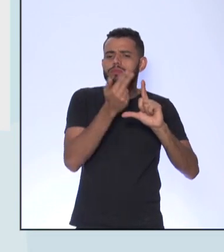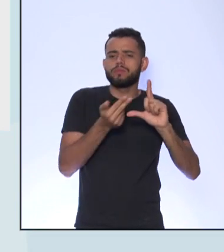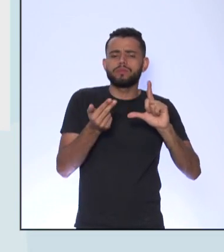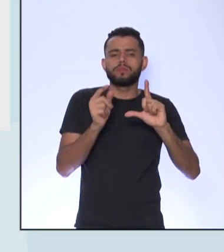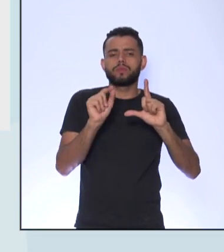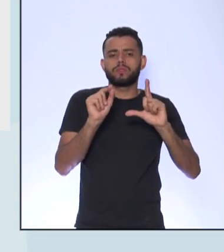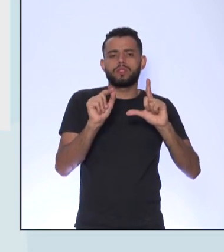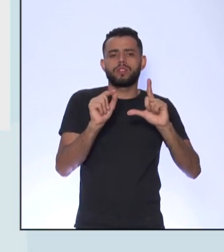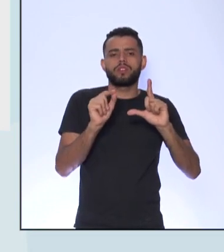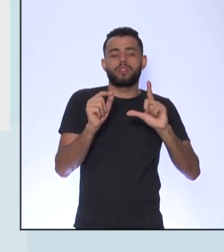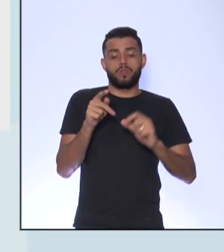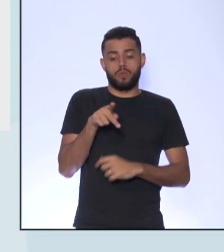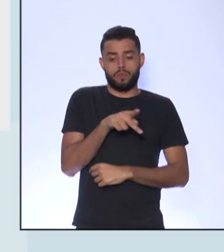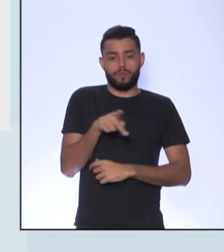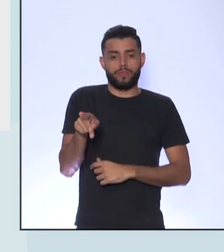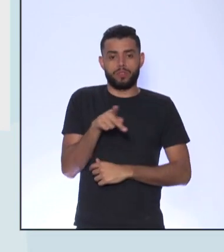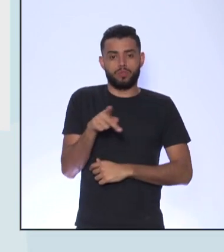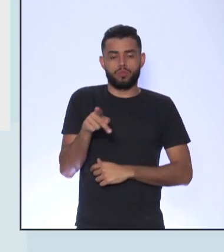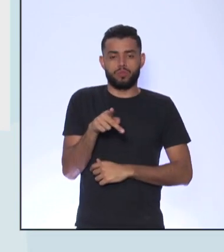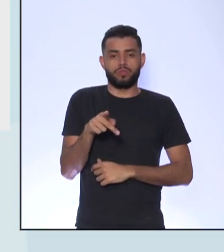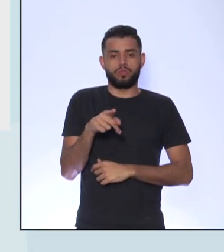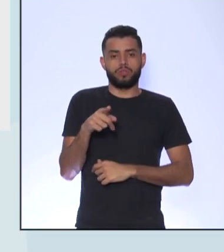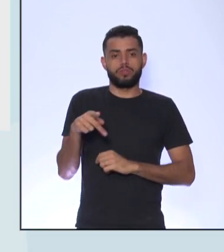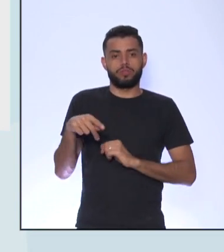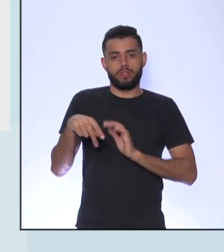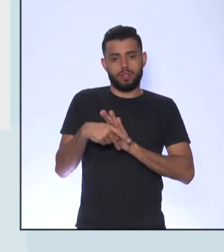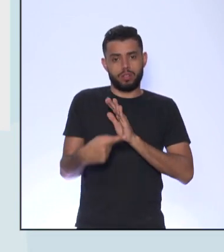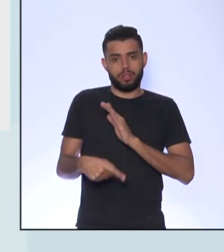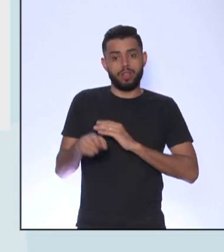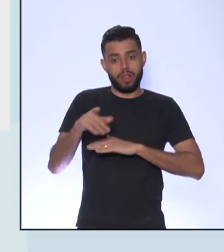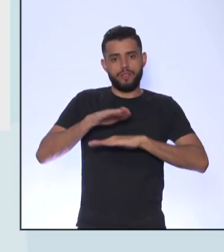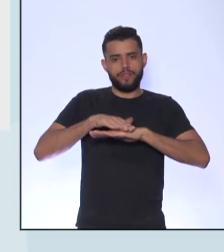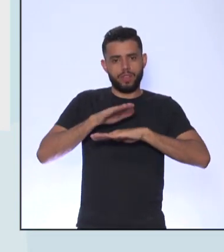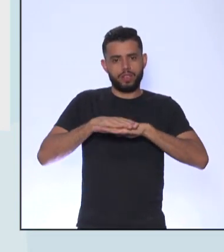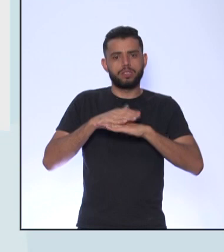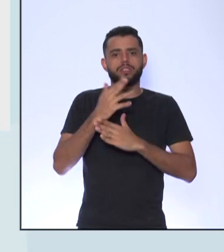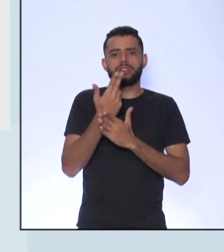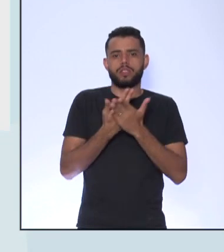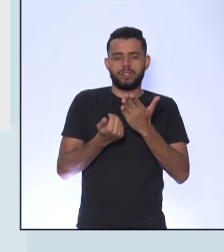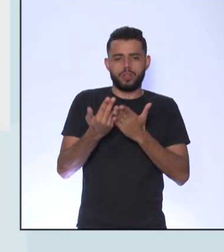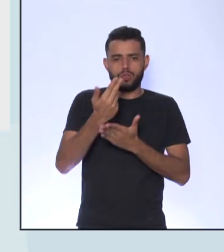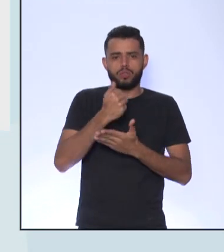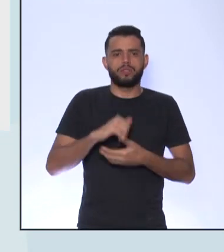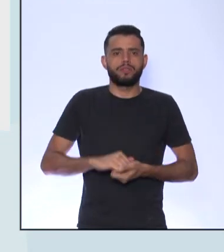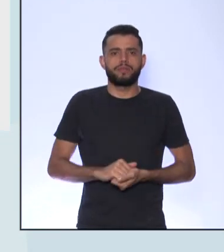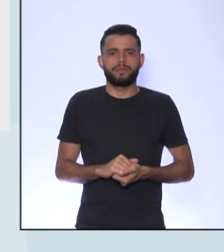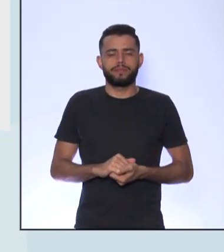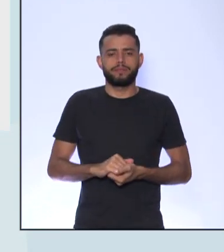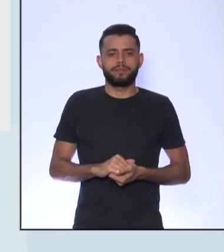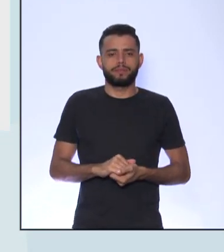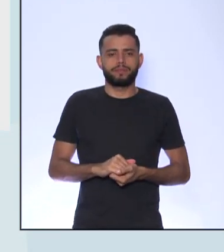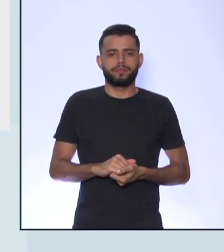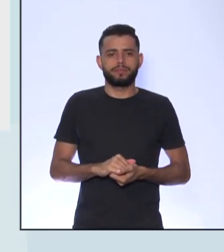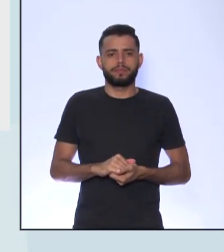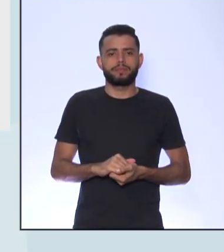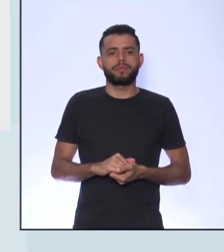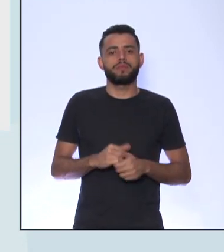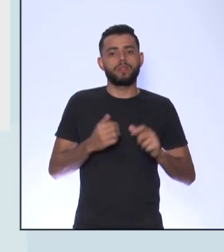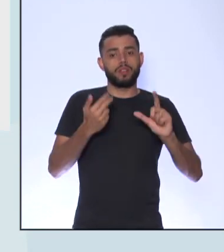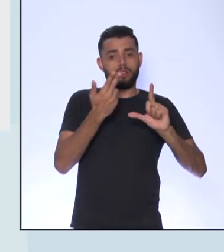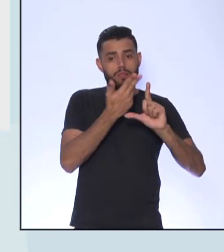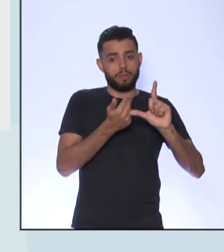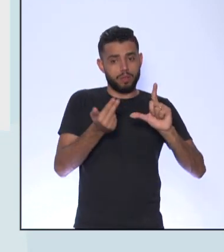Da nossa rede pública Fez Ele desenhou essa charge Para nós No nosso material Então É uma charge